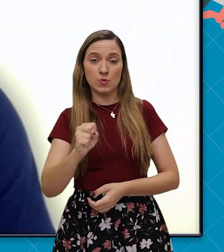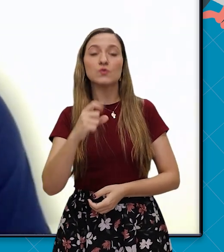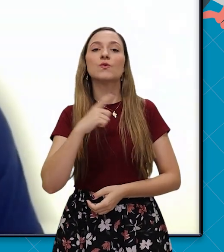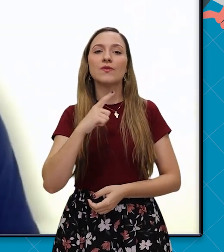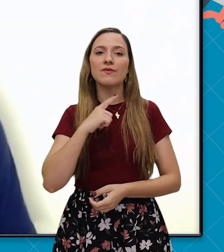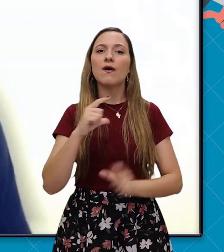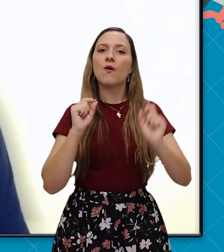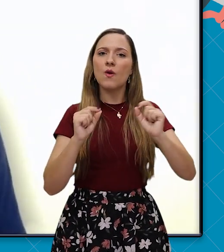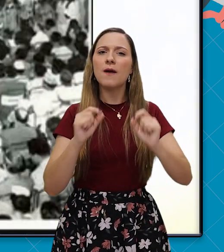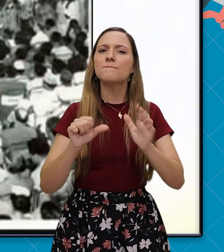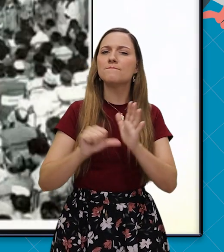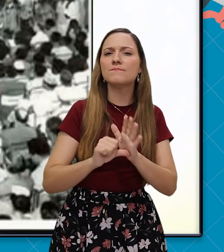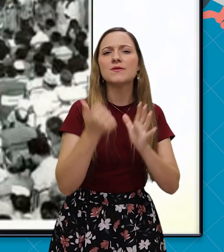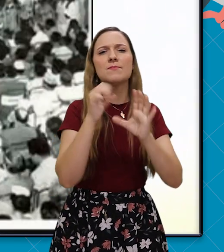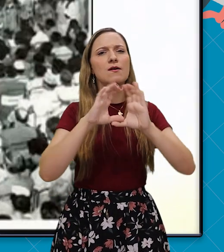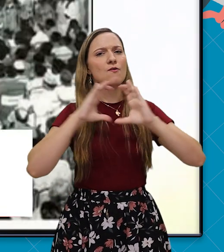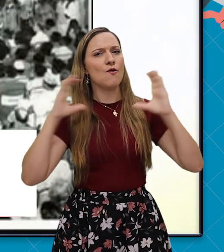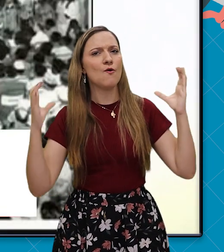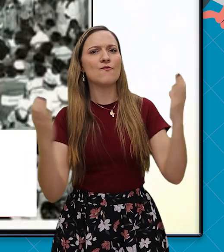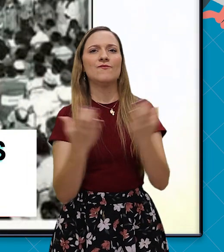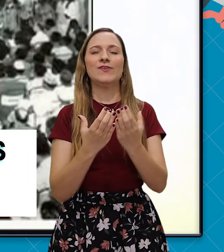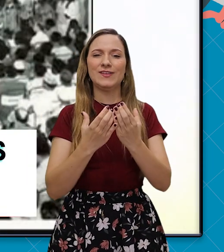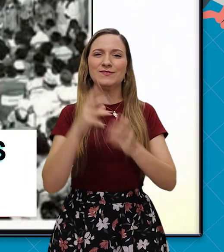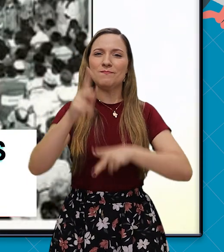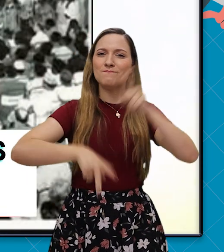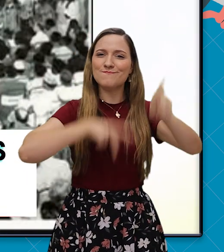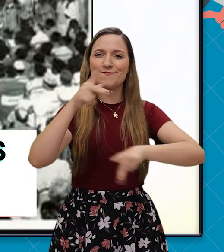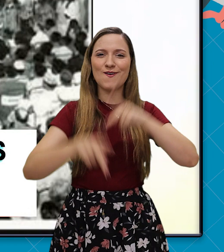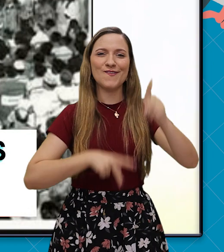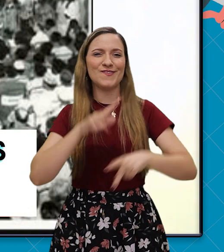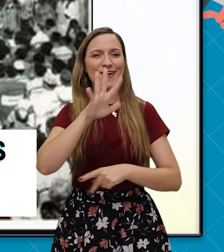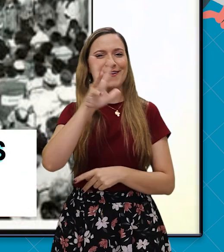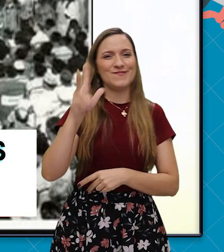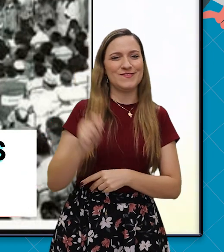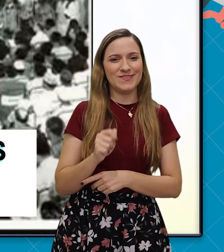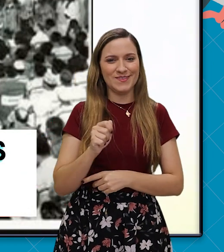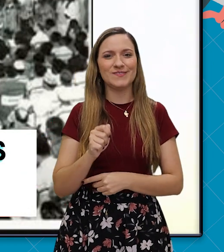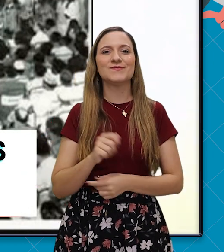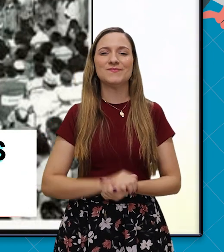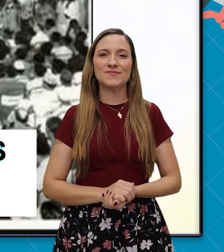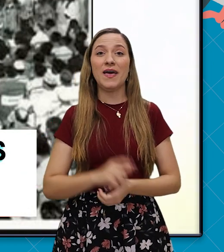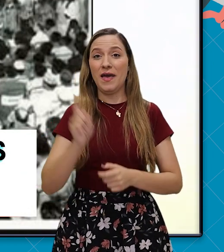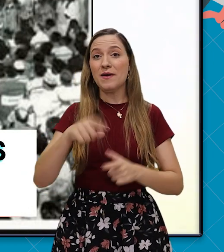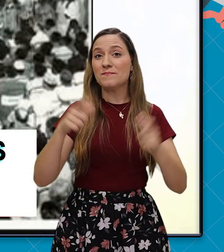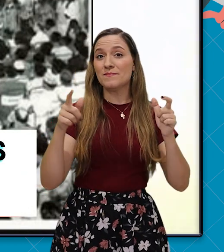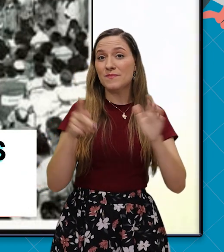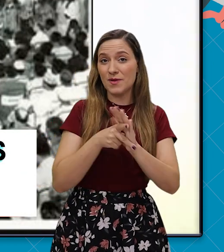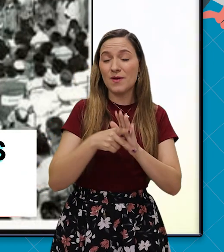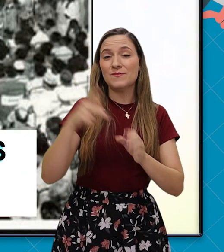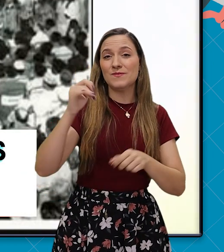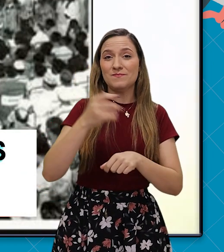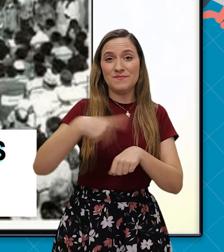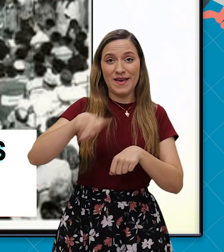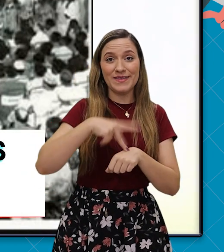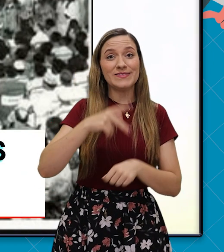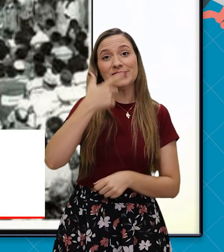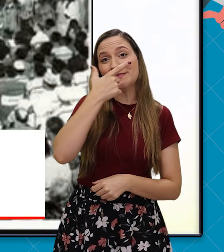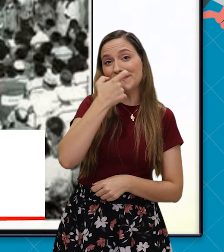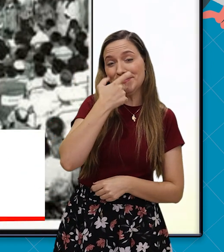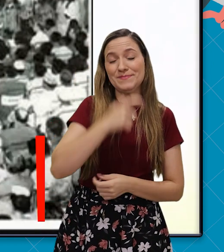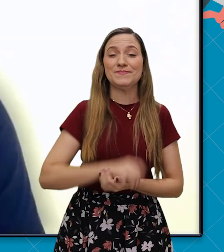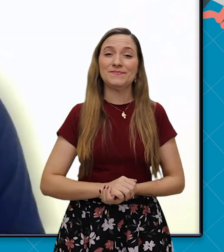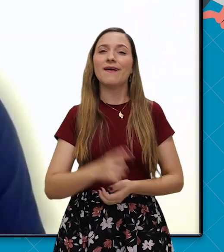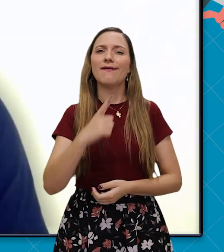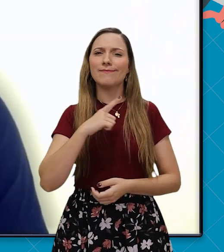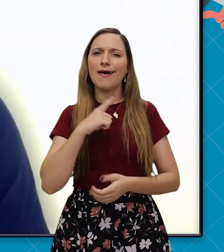1958, Krumman cedeou a primeira conferência dos povos africanos em Acra, no Gana.